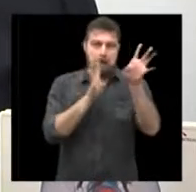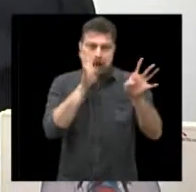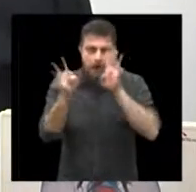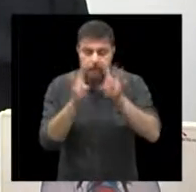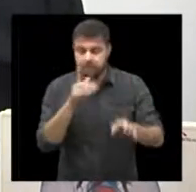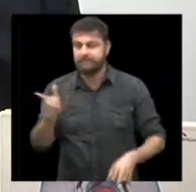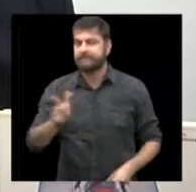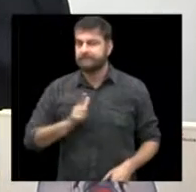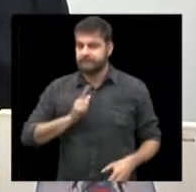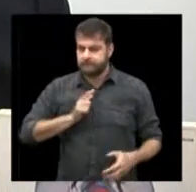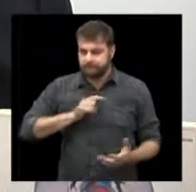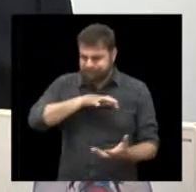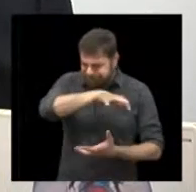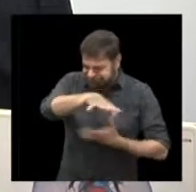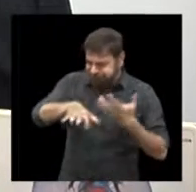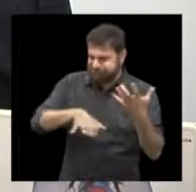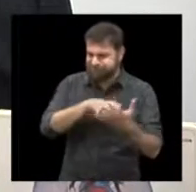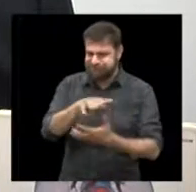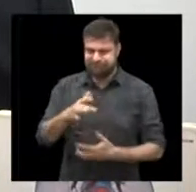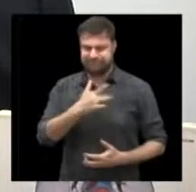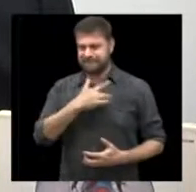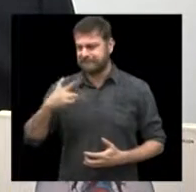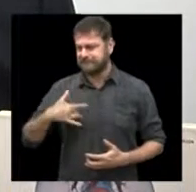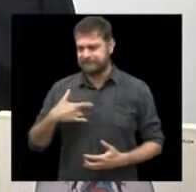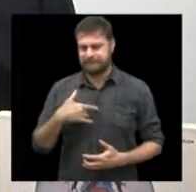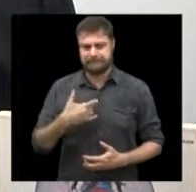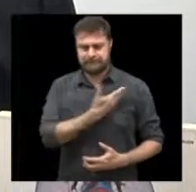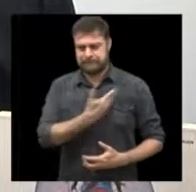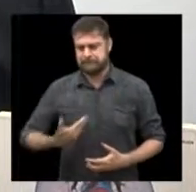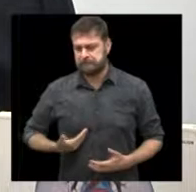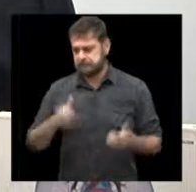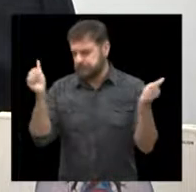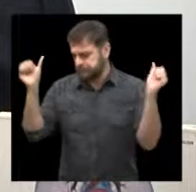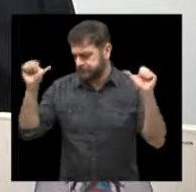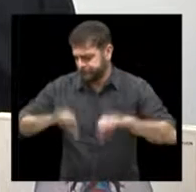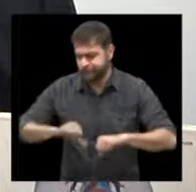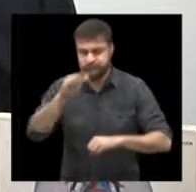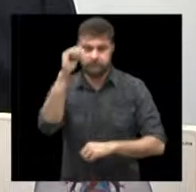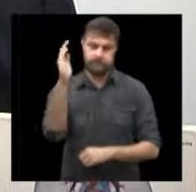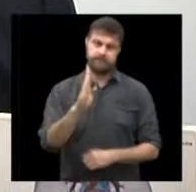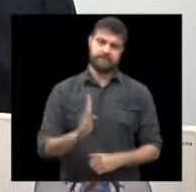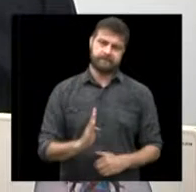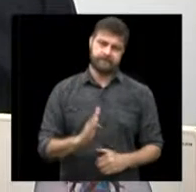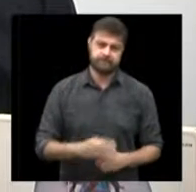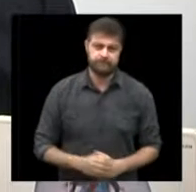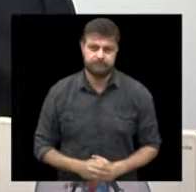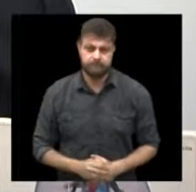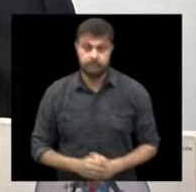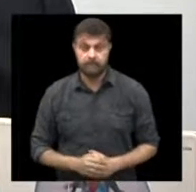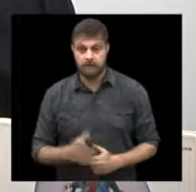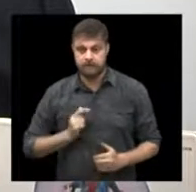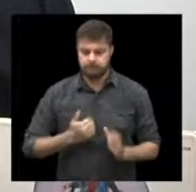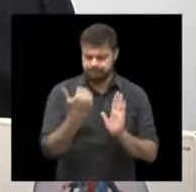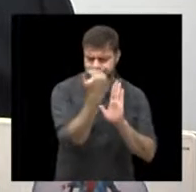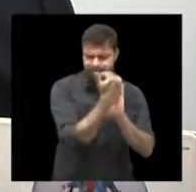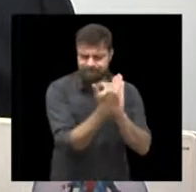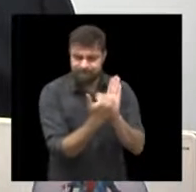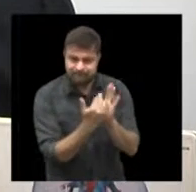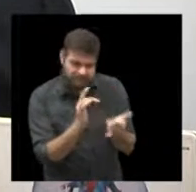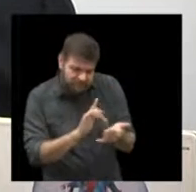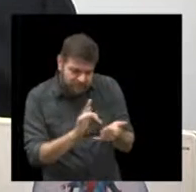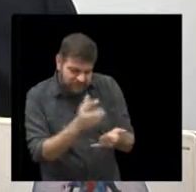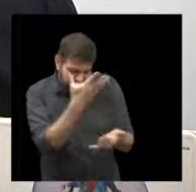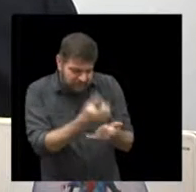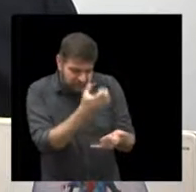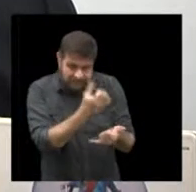está um caos cada vez maior as nossas políticas de saúde no nosso país. E esse projeto de telemedicina, com